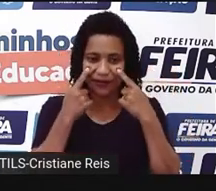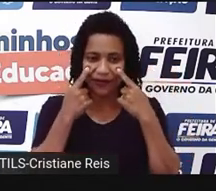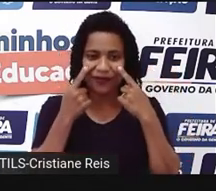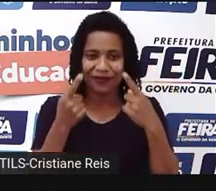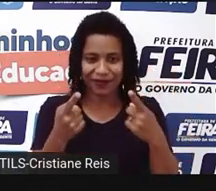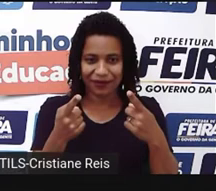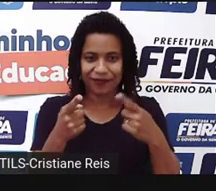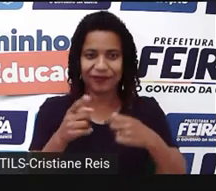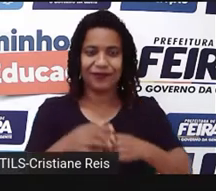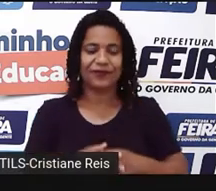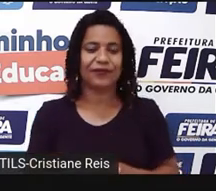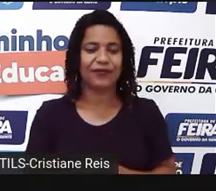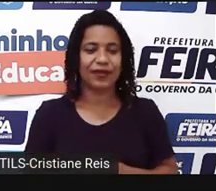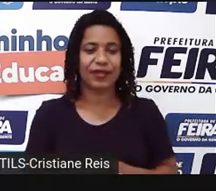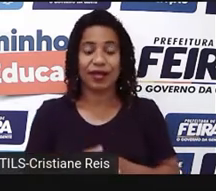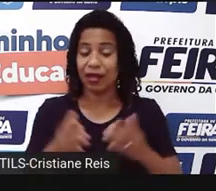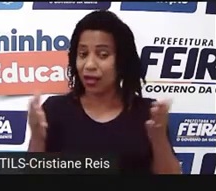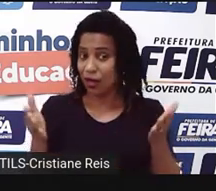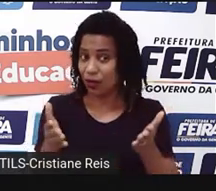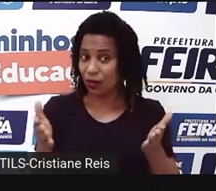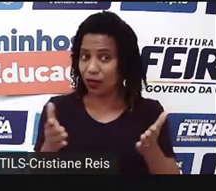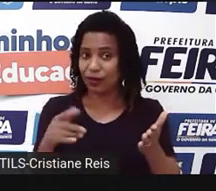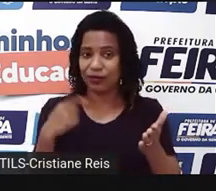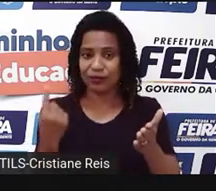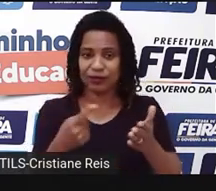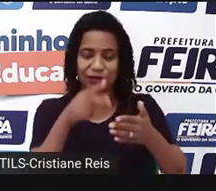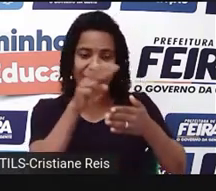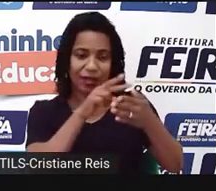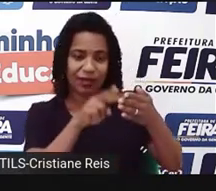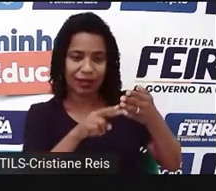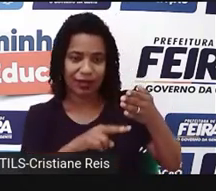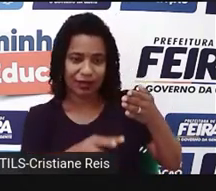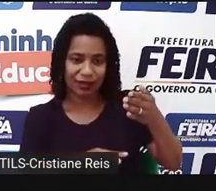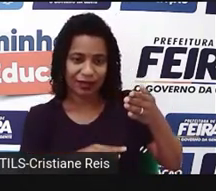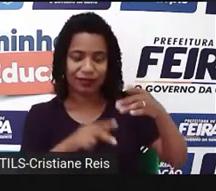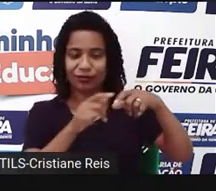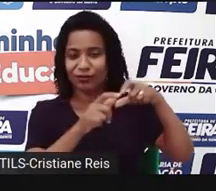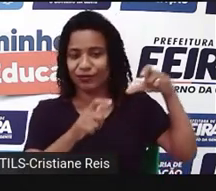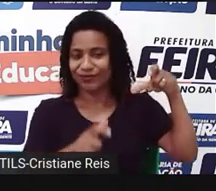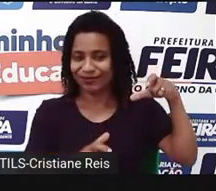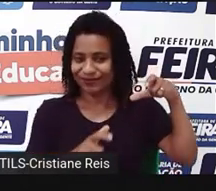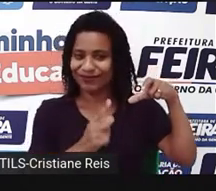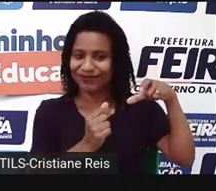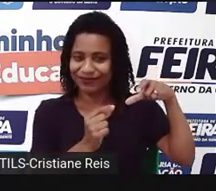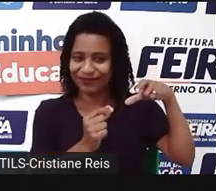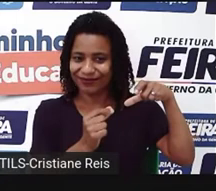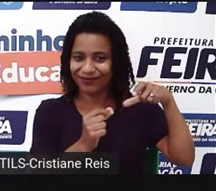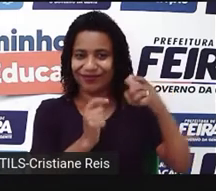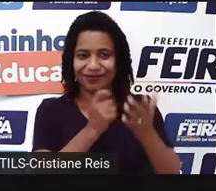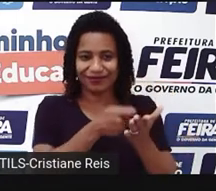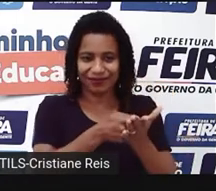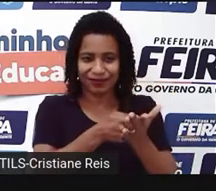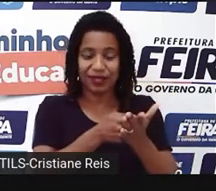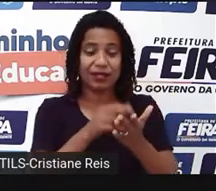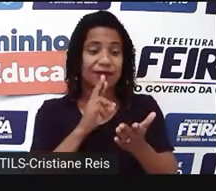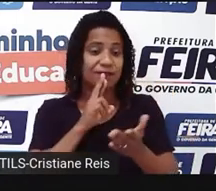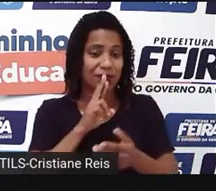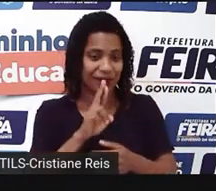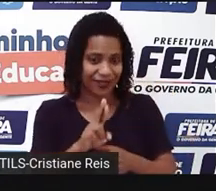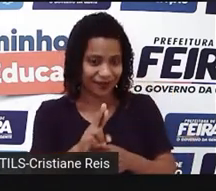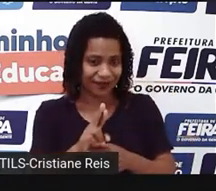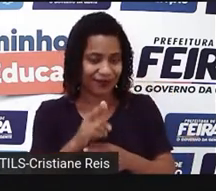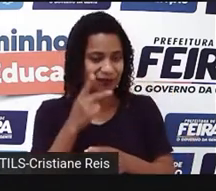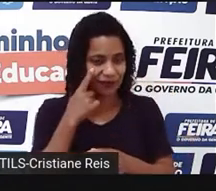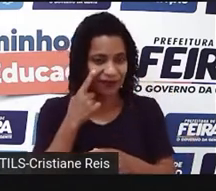About. Então, nós vamos ler a nota fiscal e responder as perguntas sobre ela. Ok?